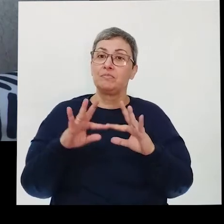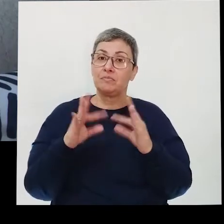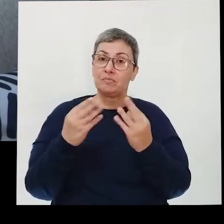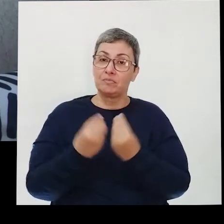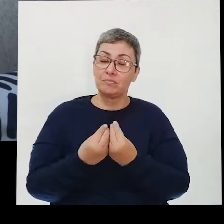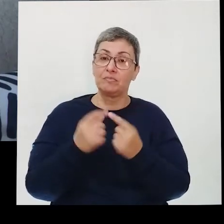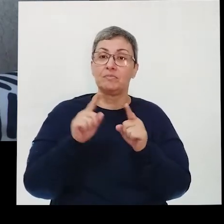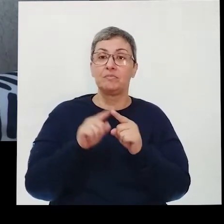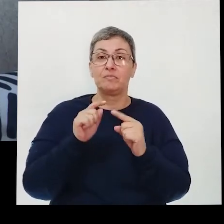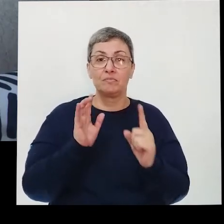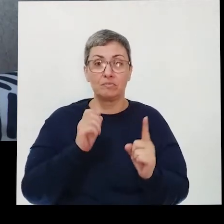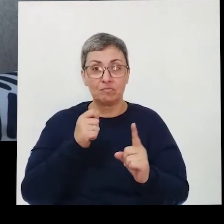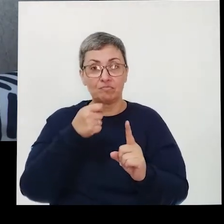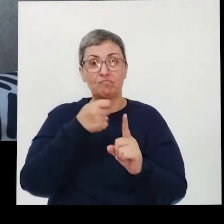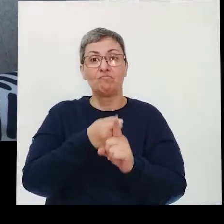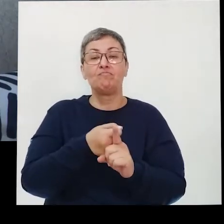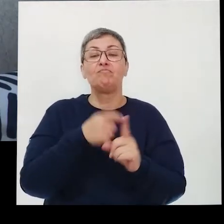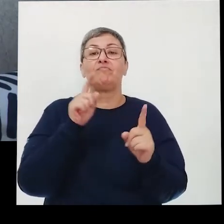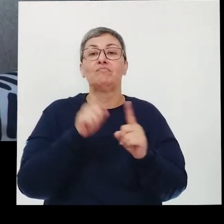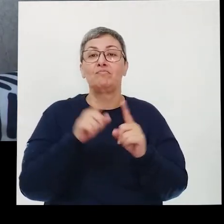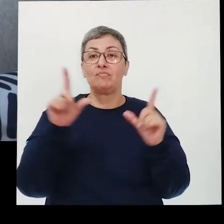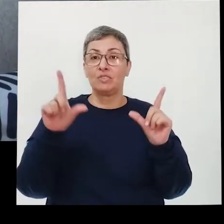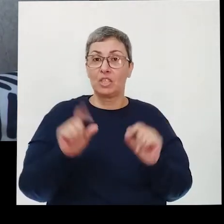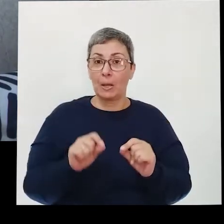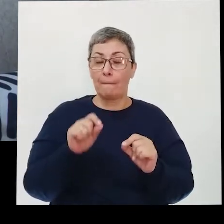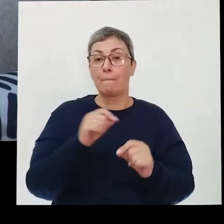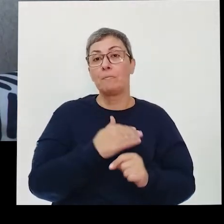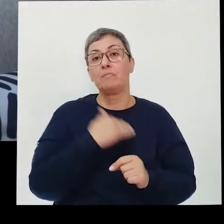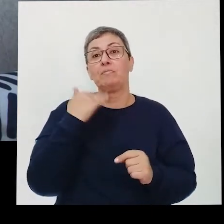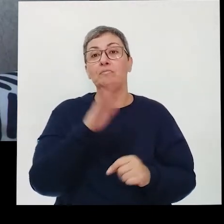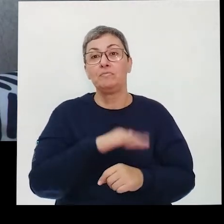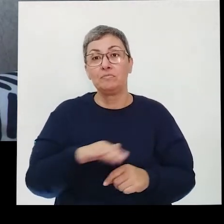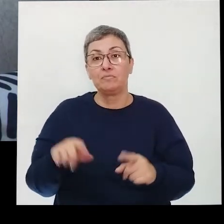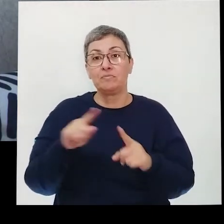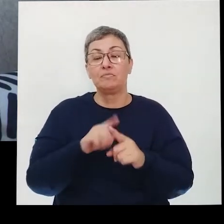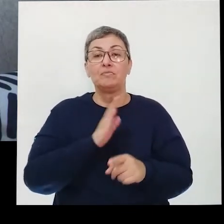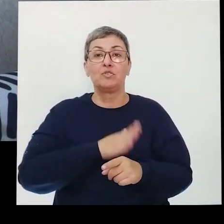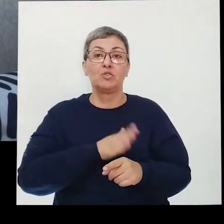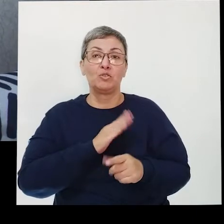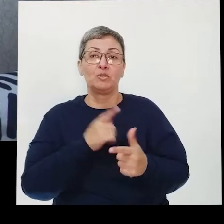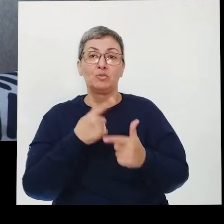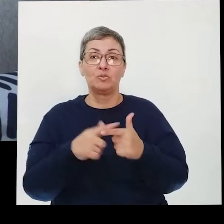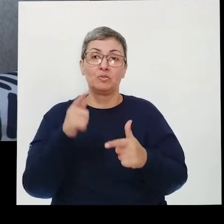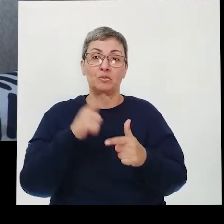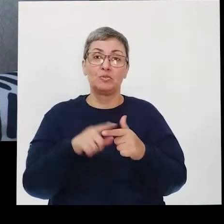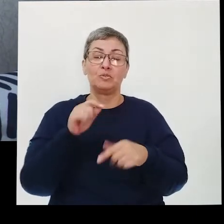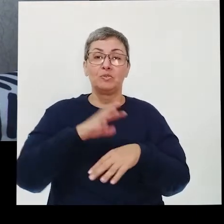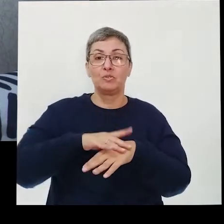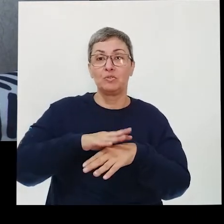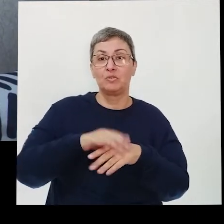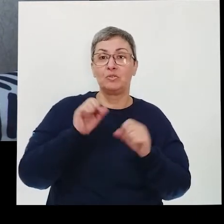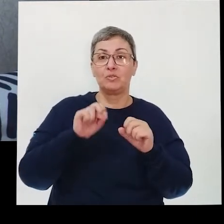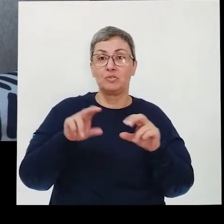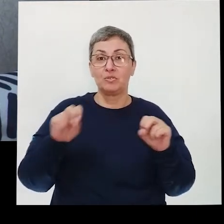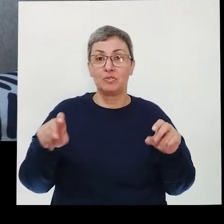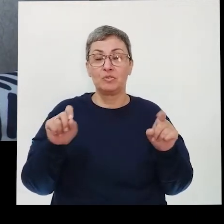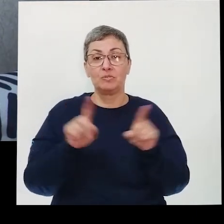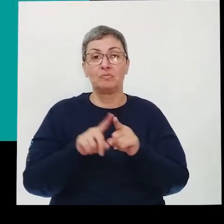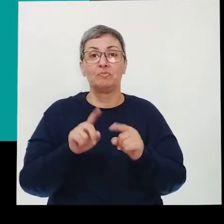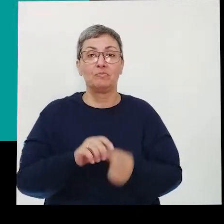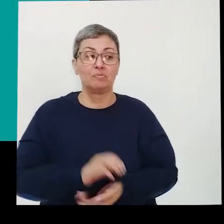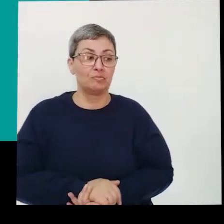trouxe muito impacto para a redução de mortalidade infantil, doenças cardiovasculares e doenças infecciosas também.